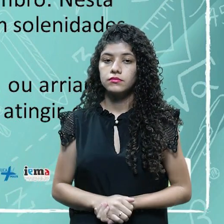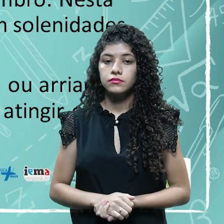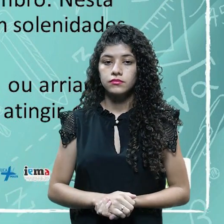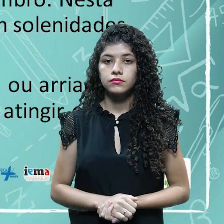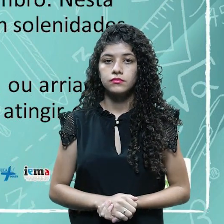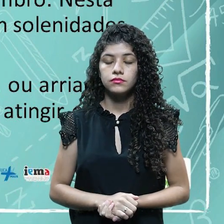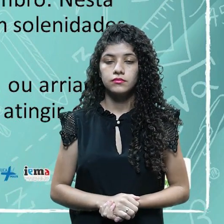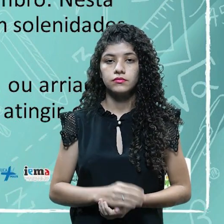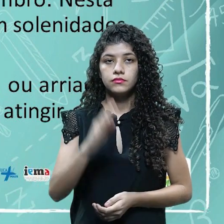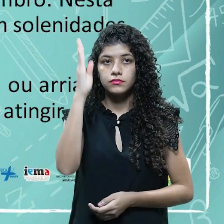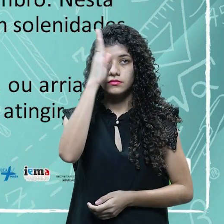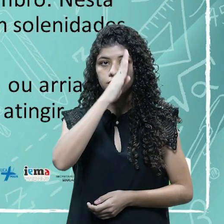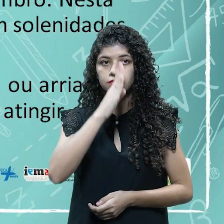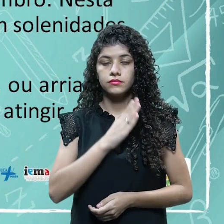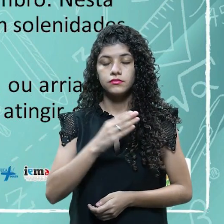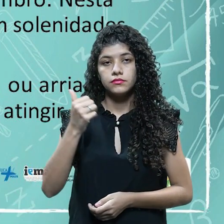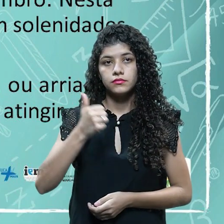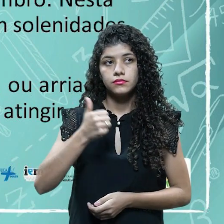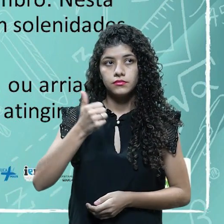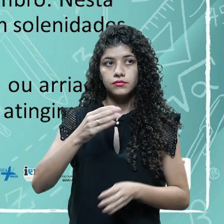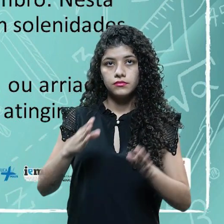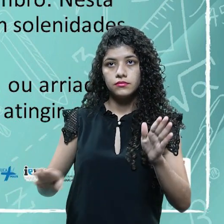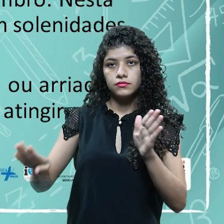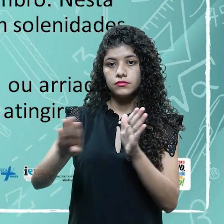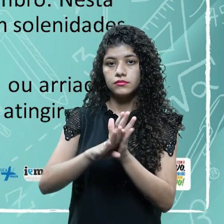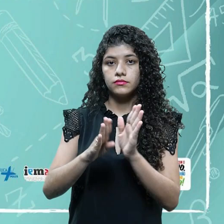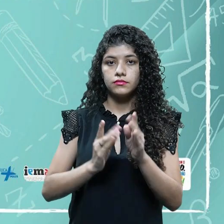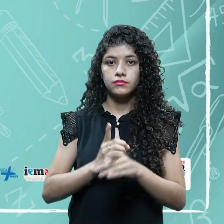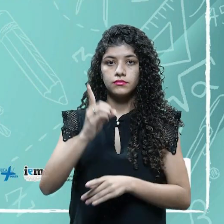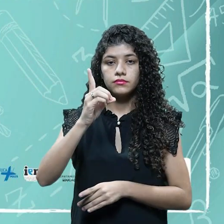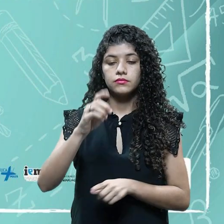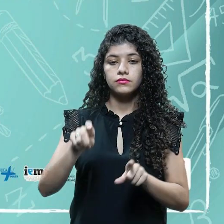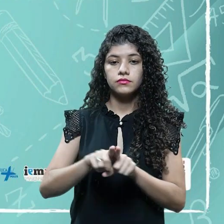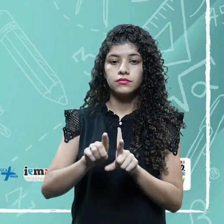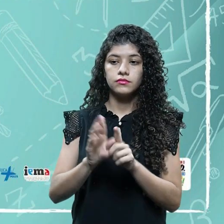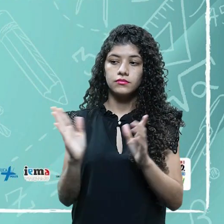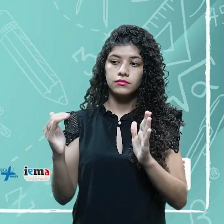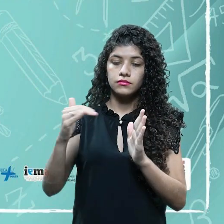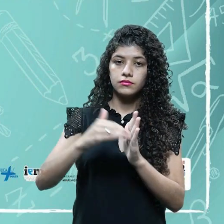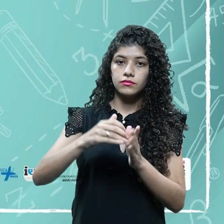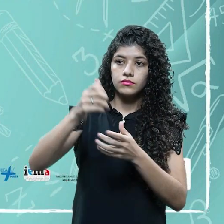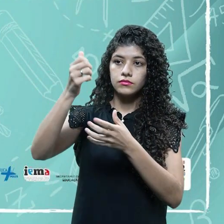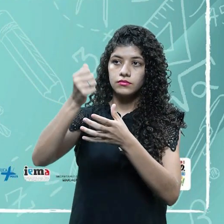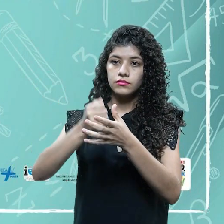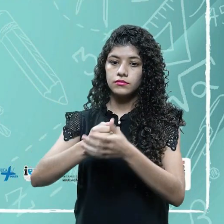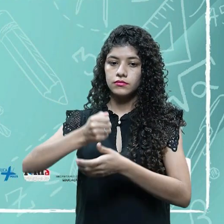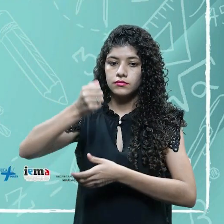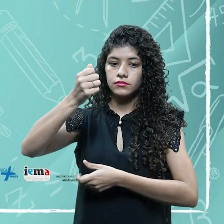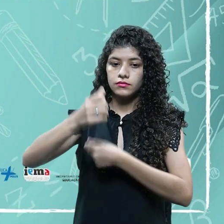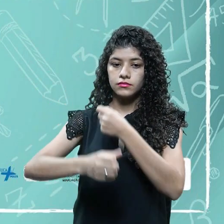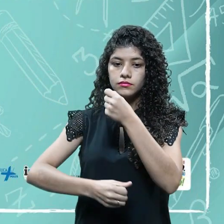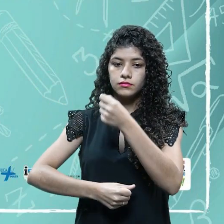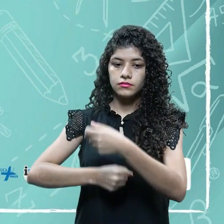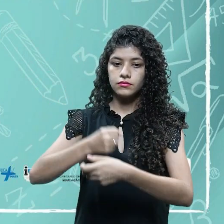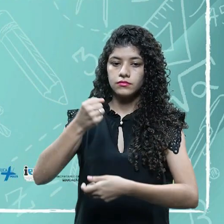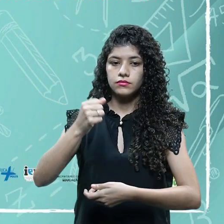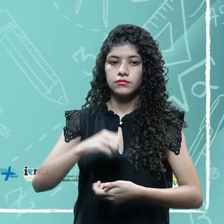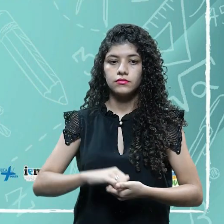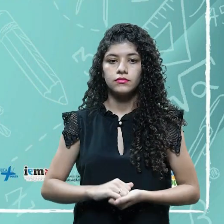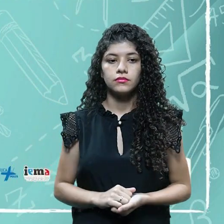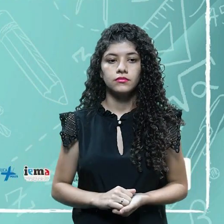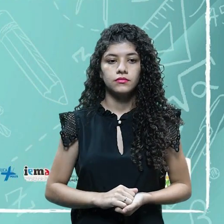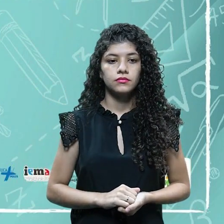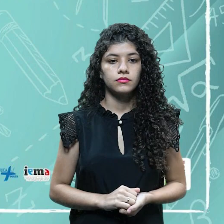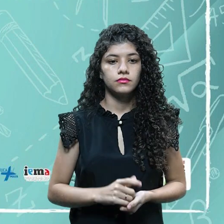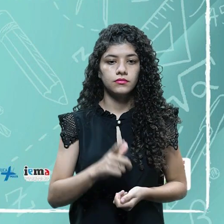e a última a descer, se ela for arriada. Então, nos casos de funerais, a bandeira